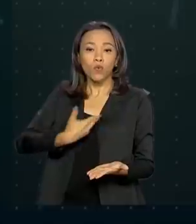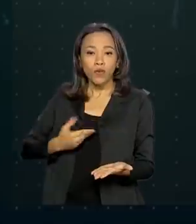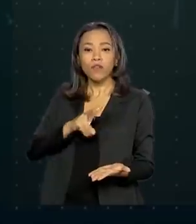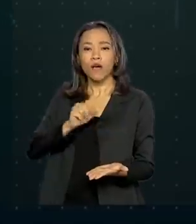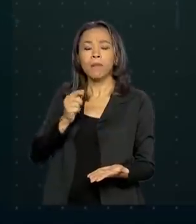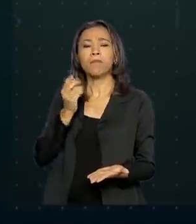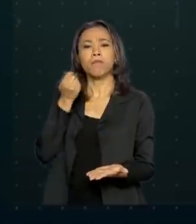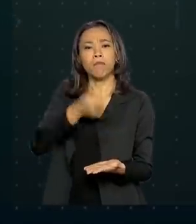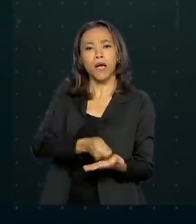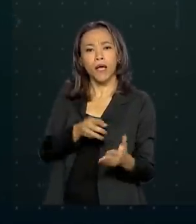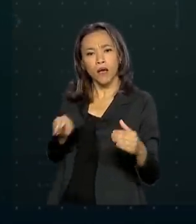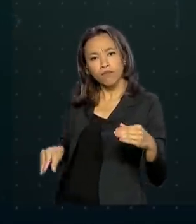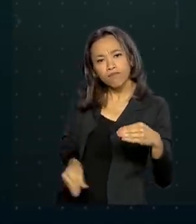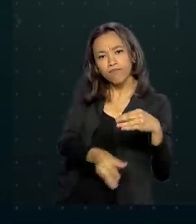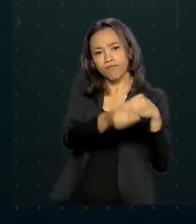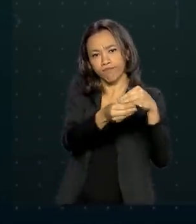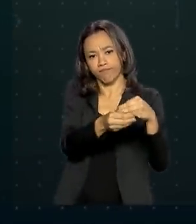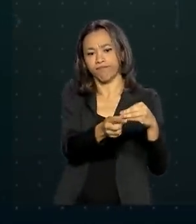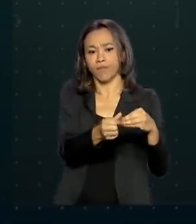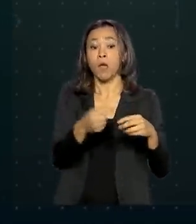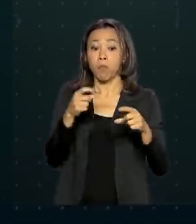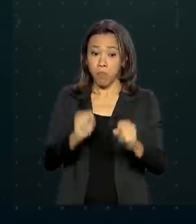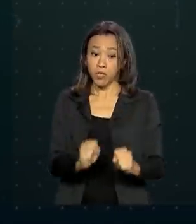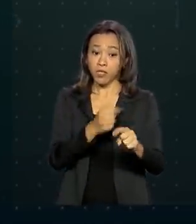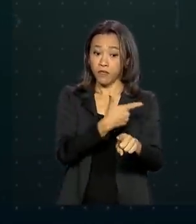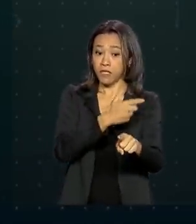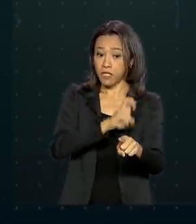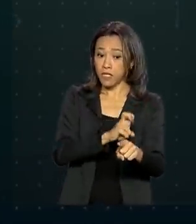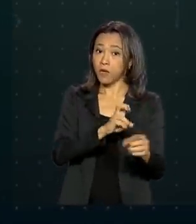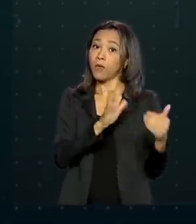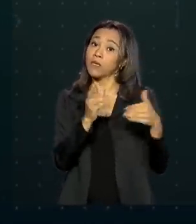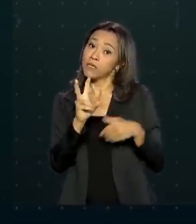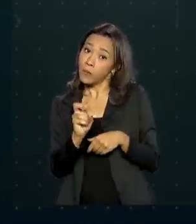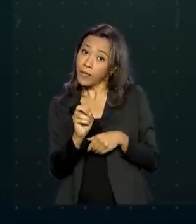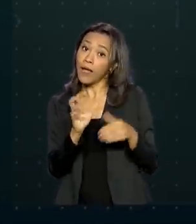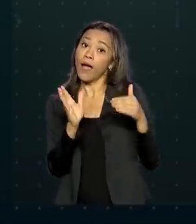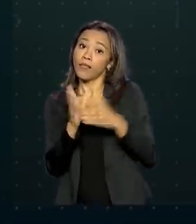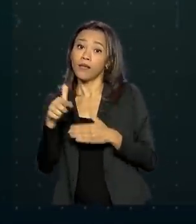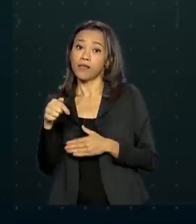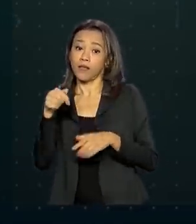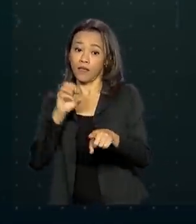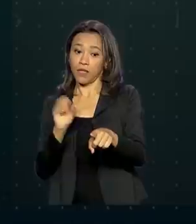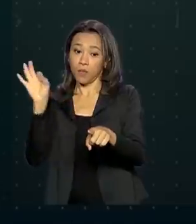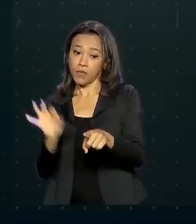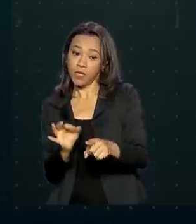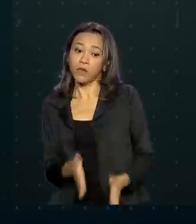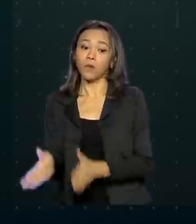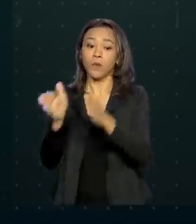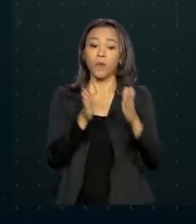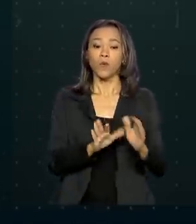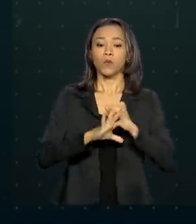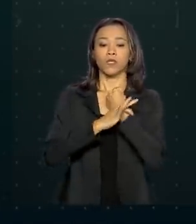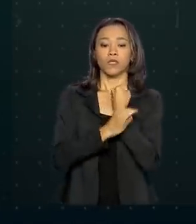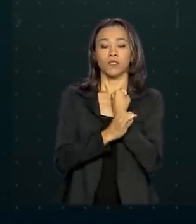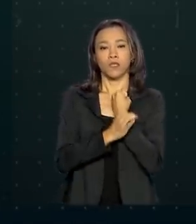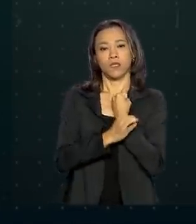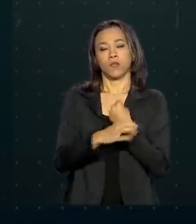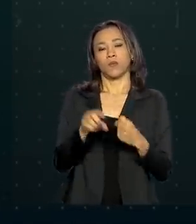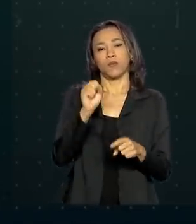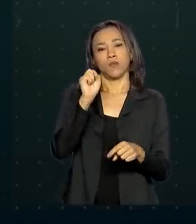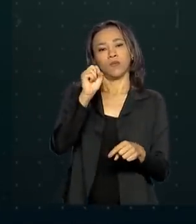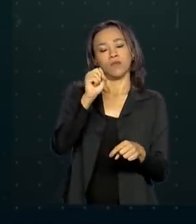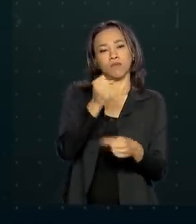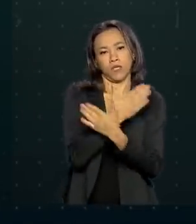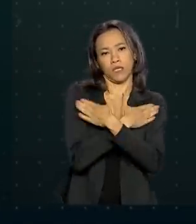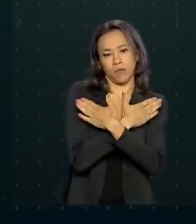redução pode ser de 25%, 50% ou 70%. O seguro-desemprego vai complementar o salário